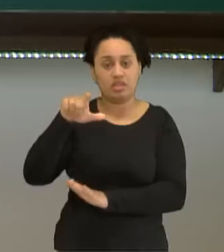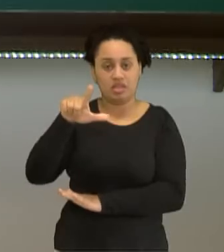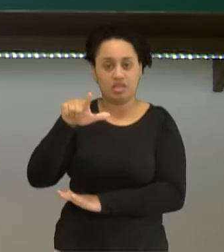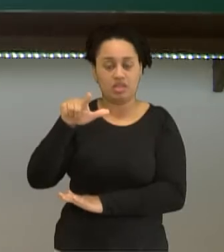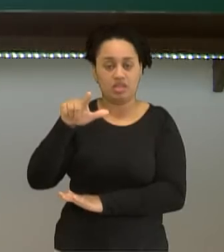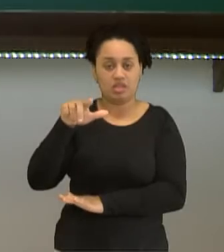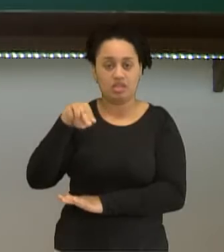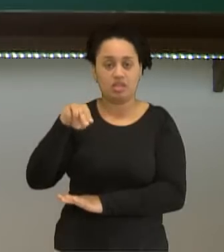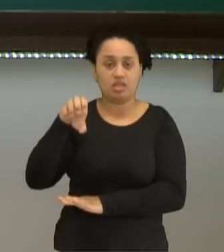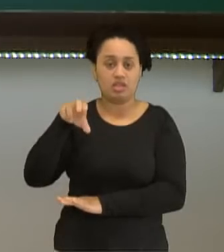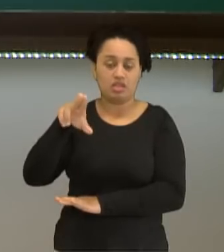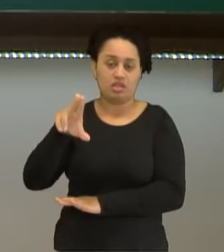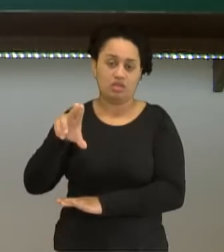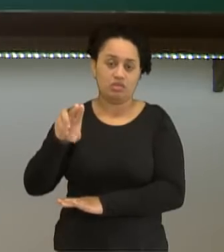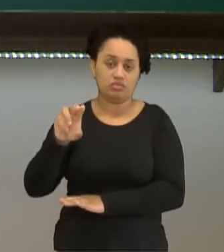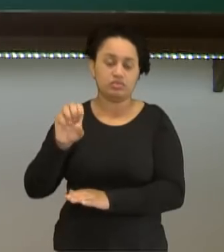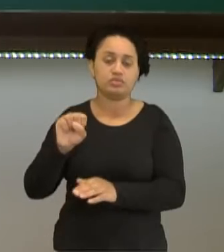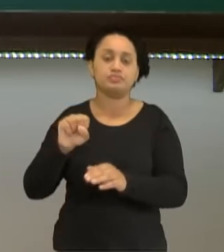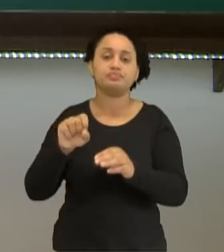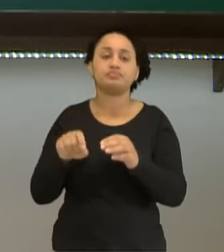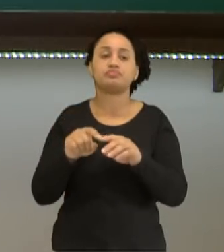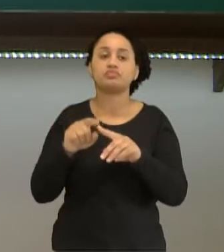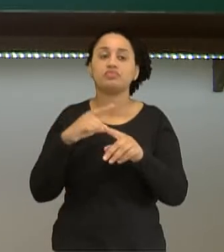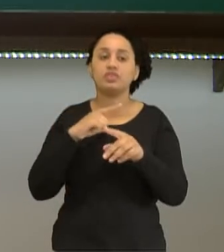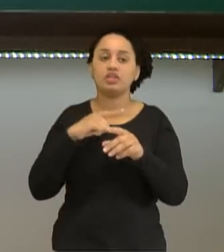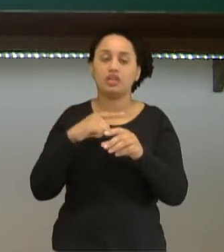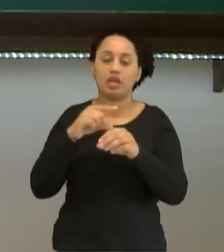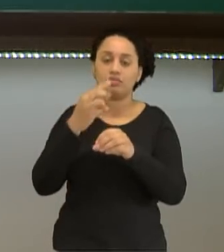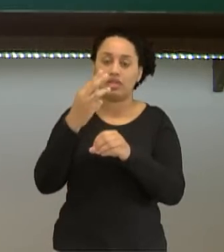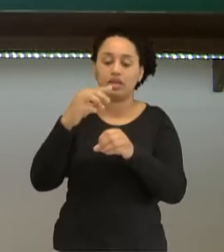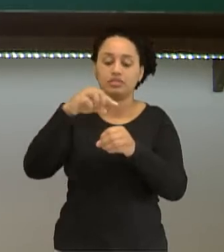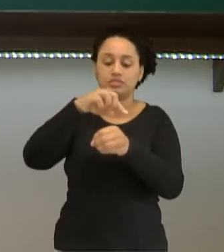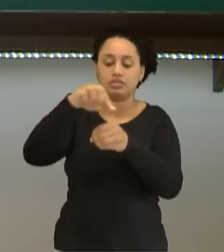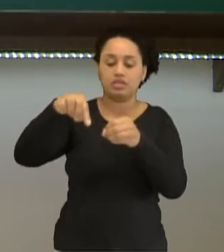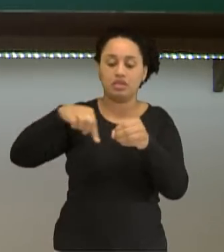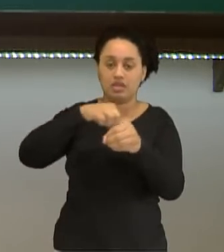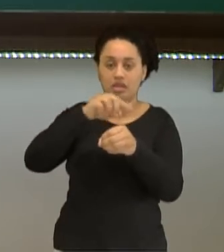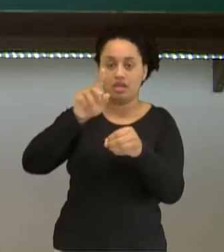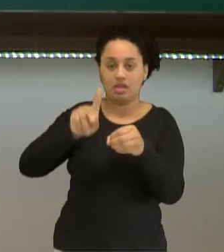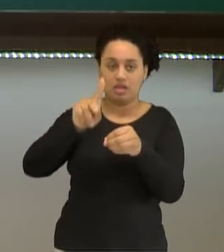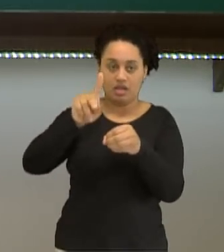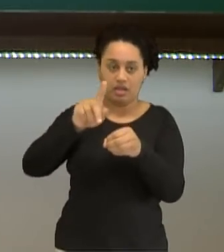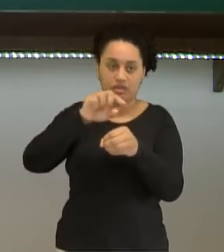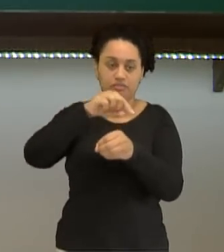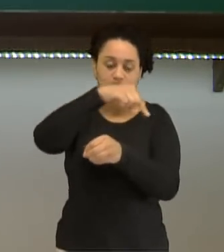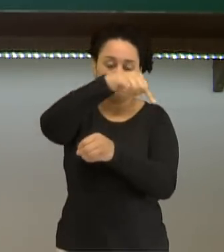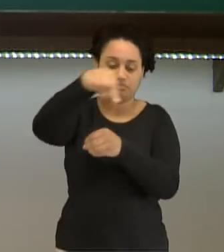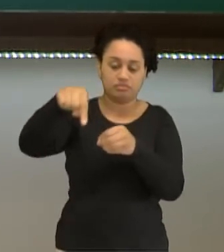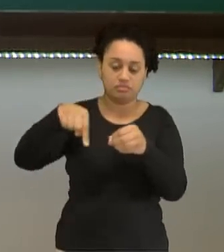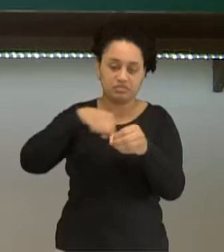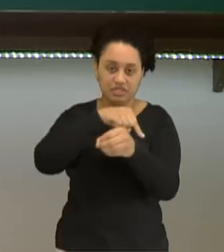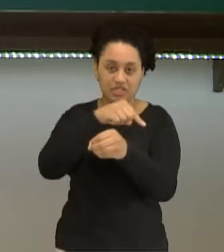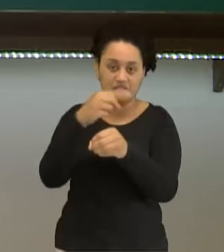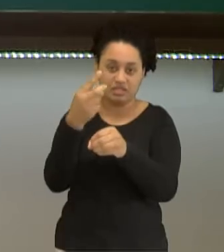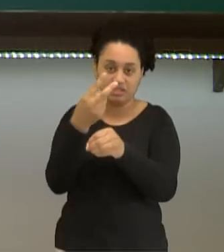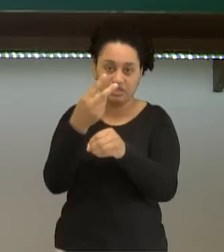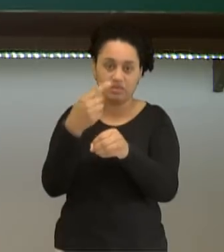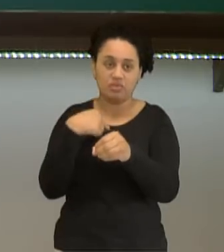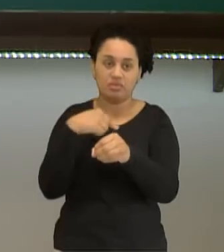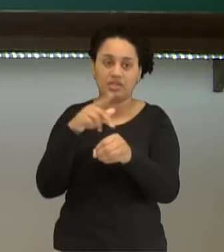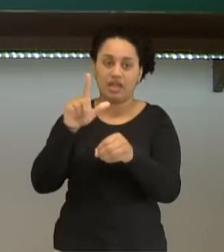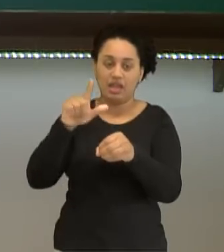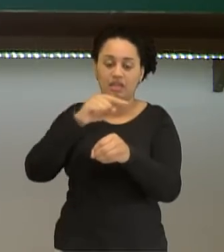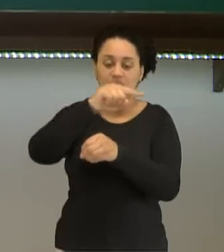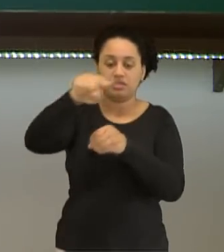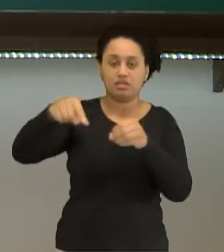Dentre essas camadas eletrônicas, eu tenho aqui três. Primeira camada, a camada K, segunda camada, a camada L, terceira